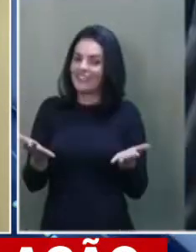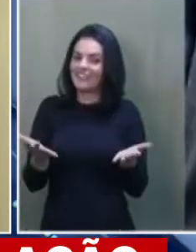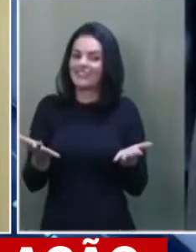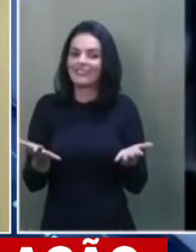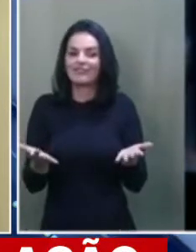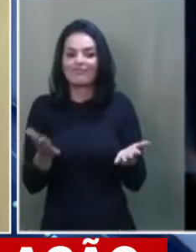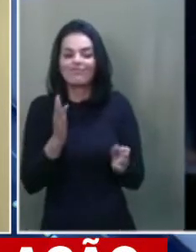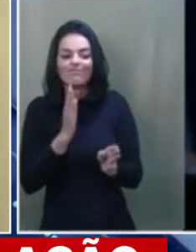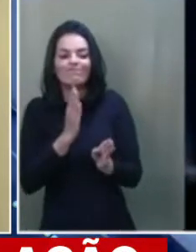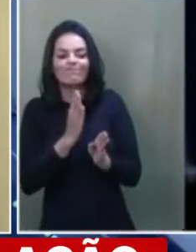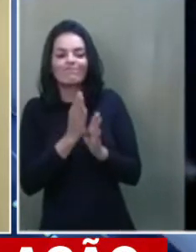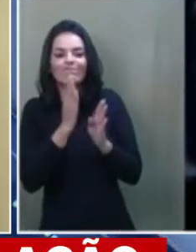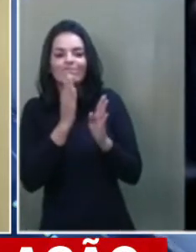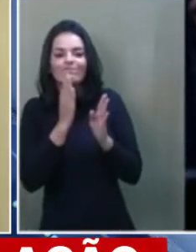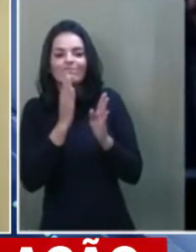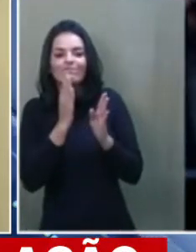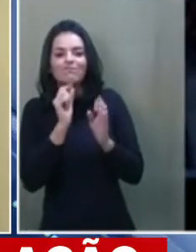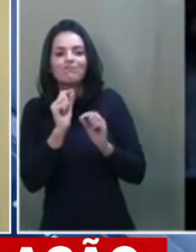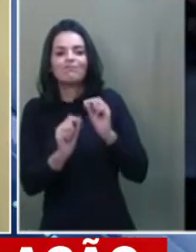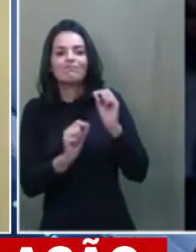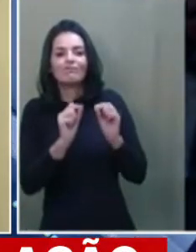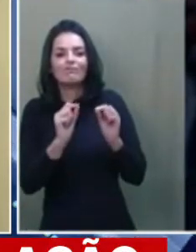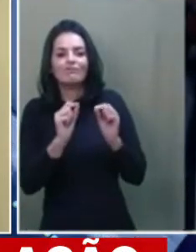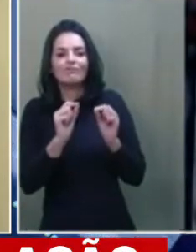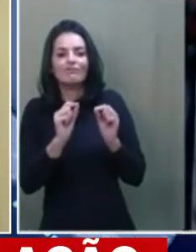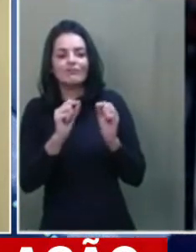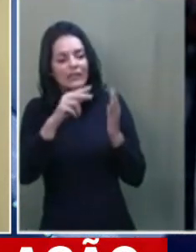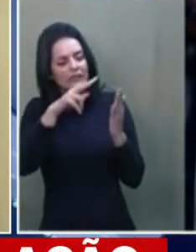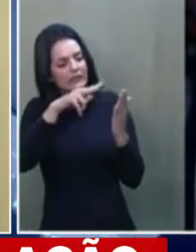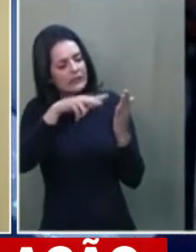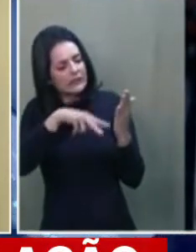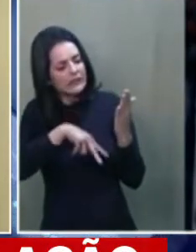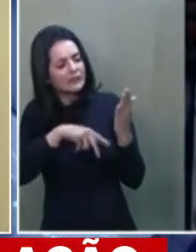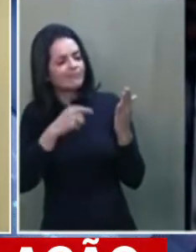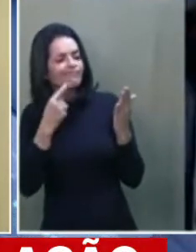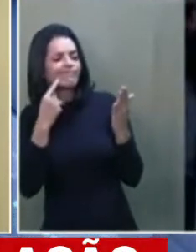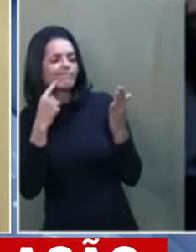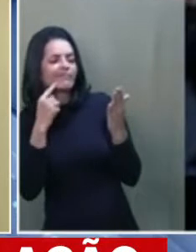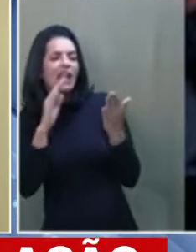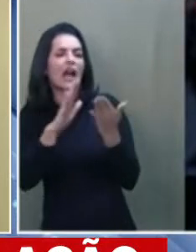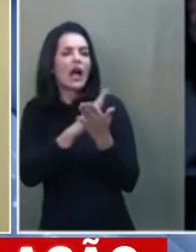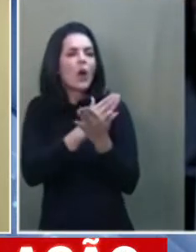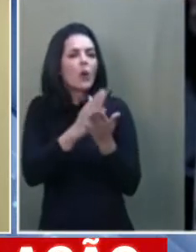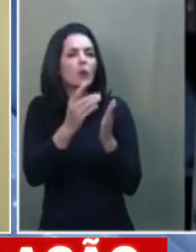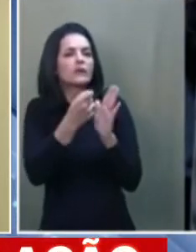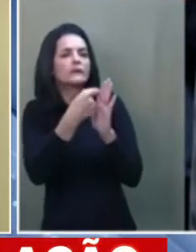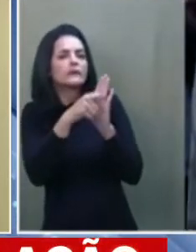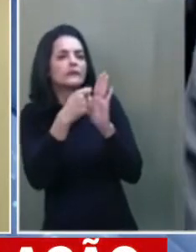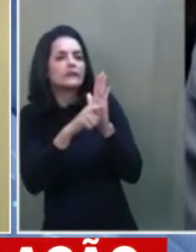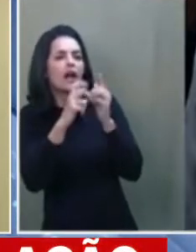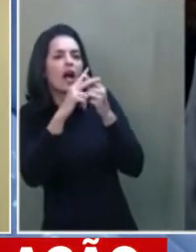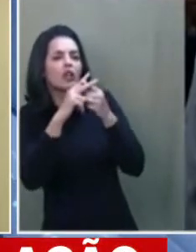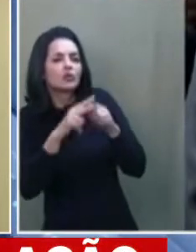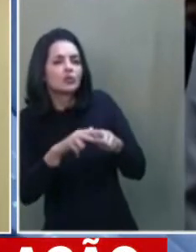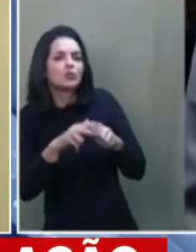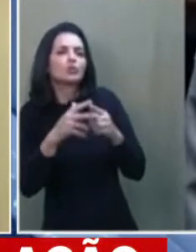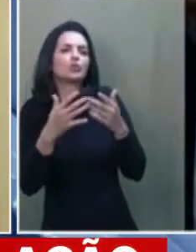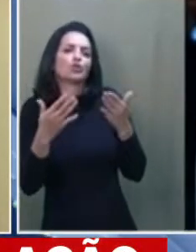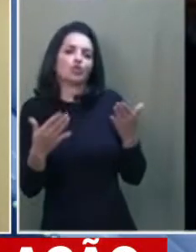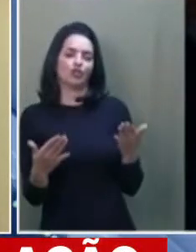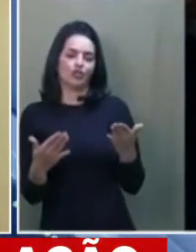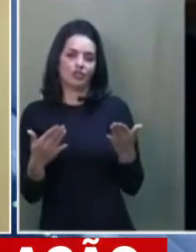federal não se sentiu seguro para assumir o compromisso, tanto com